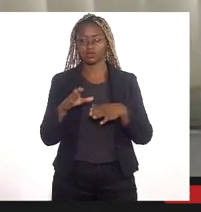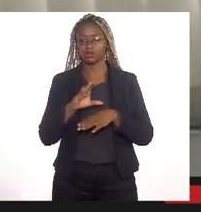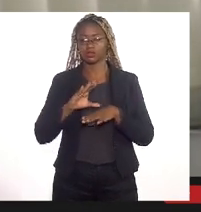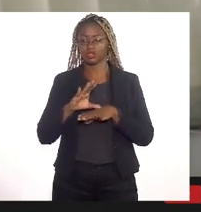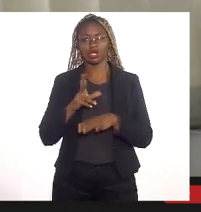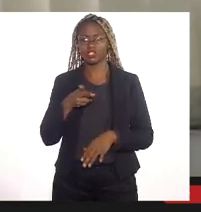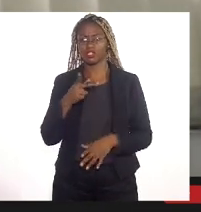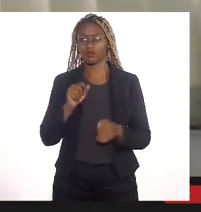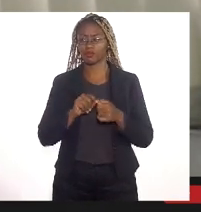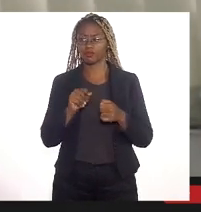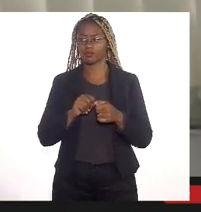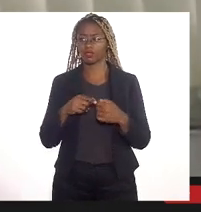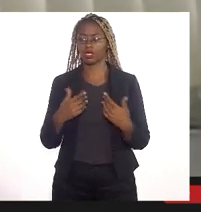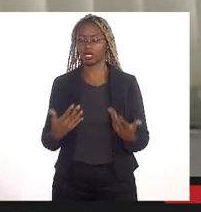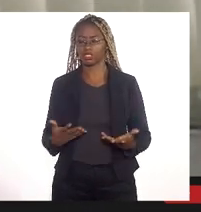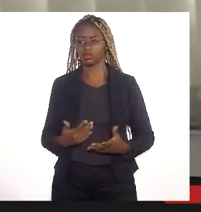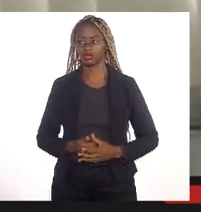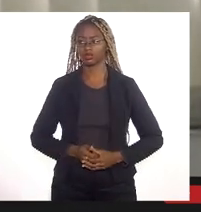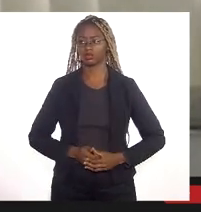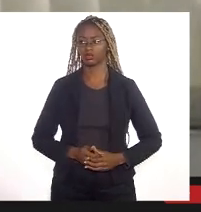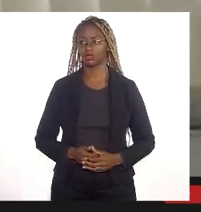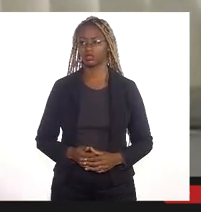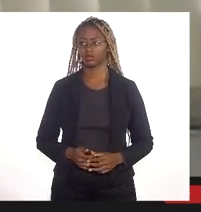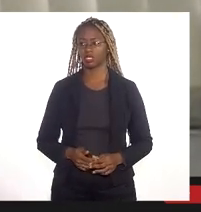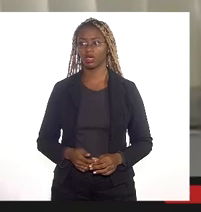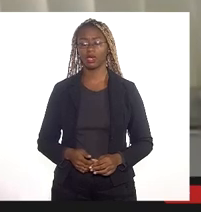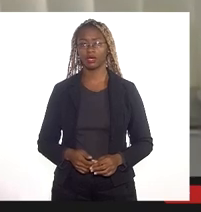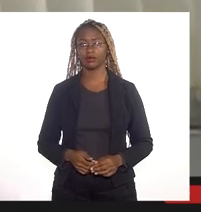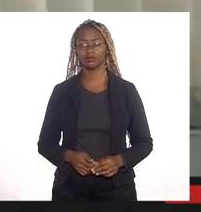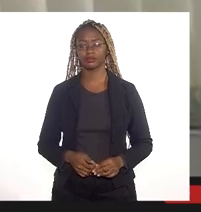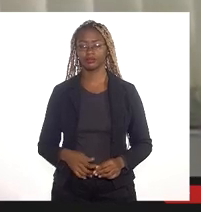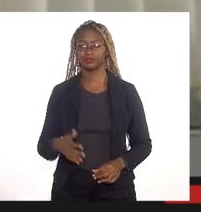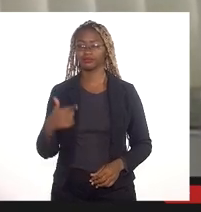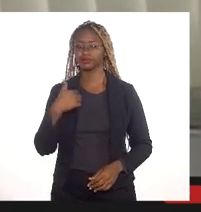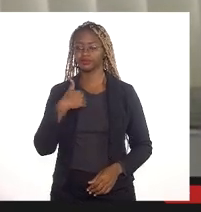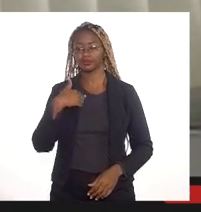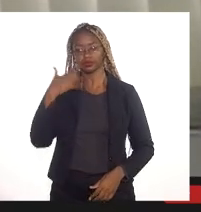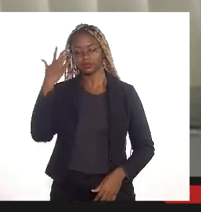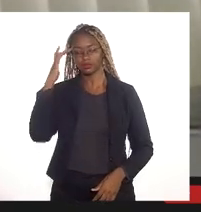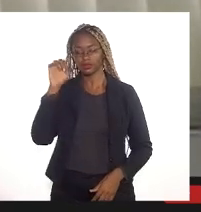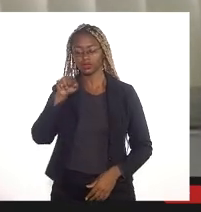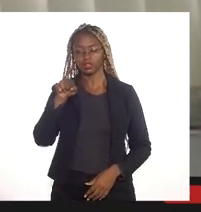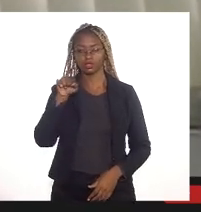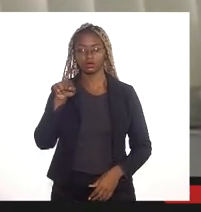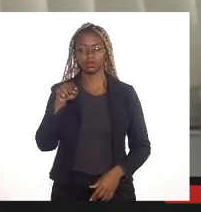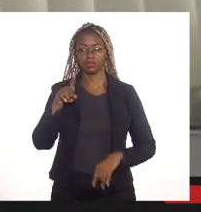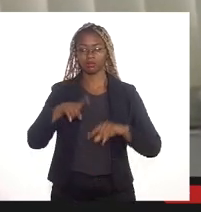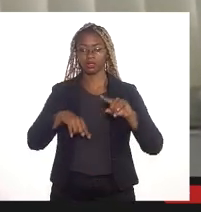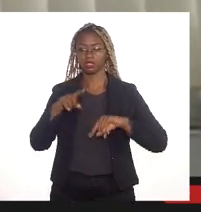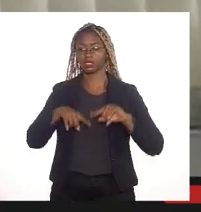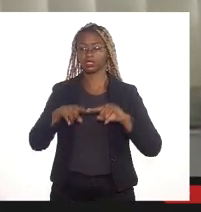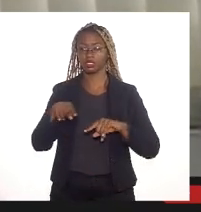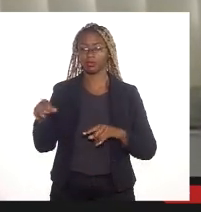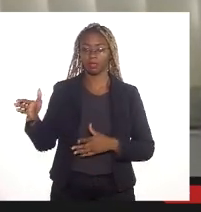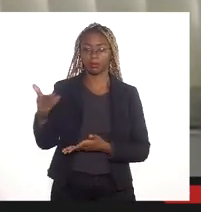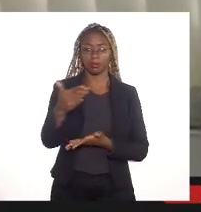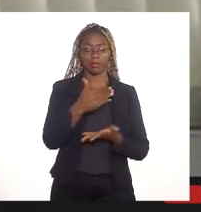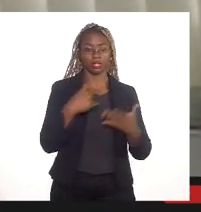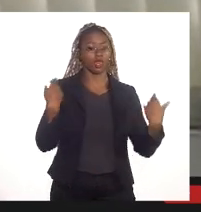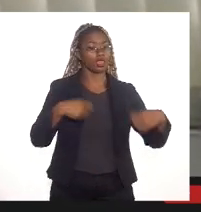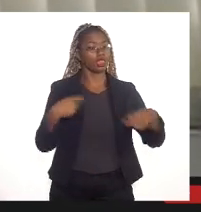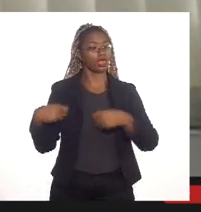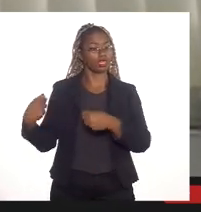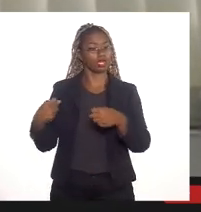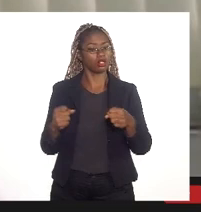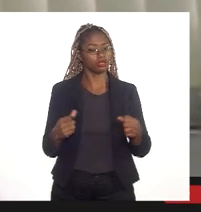faço, o Instituto Rio Metrópole como um instrumento para catalisar essas demandas